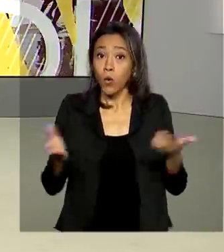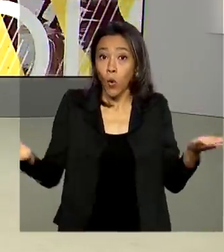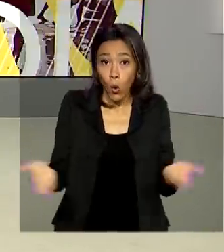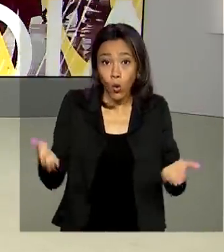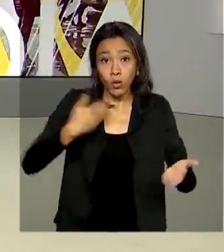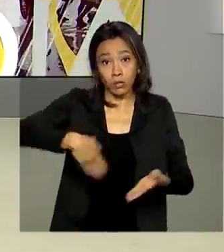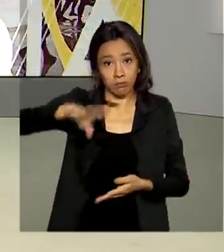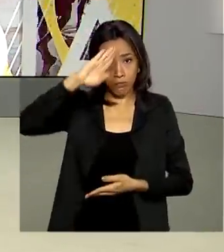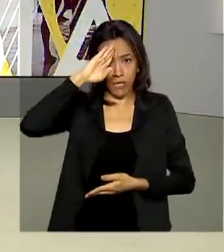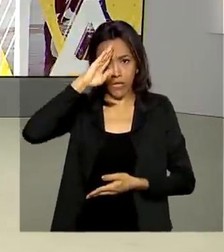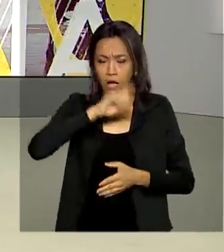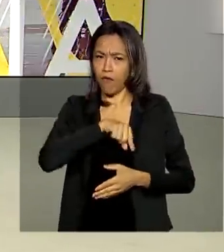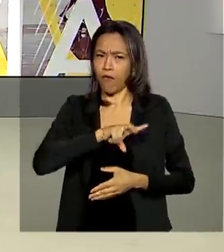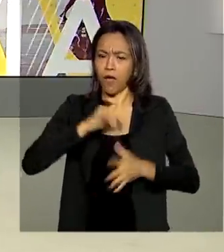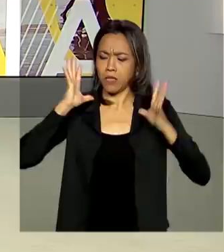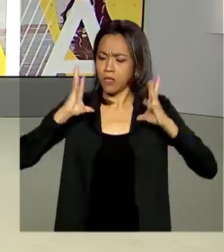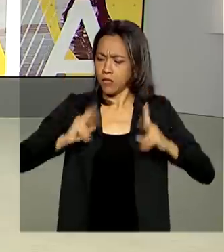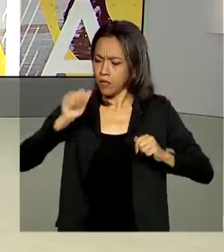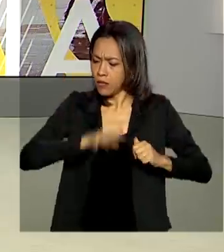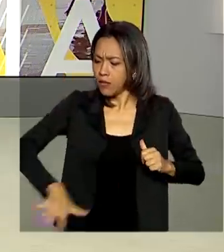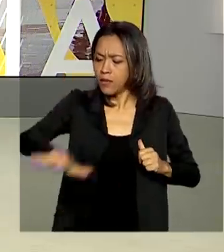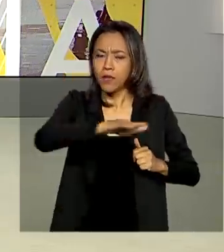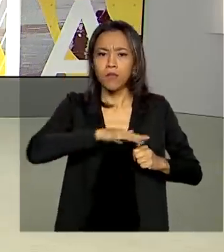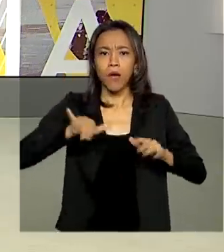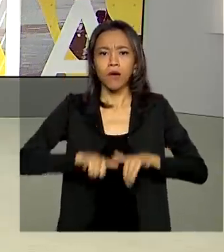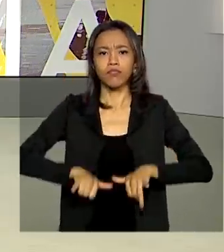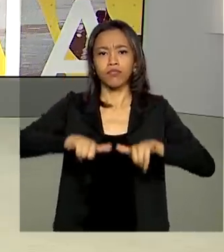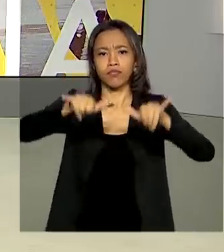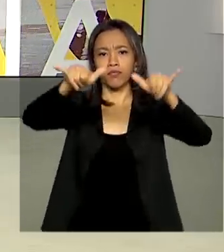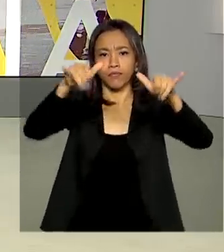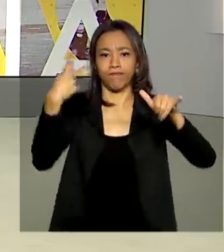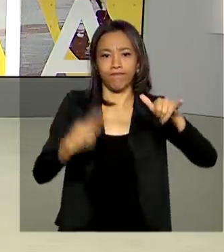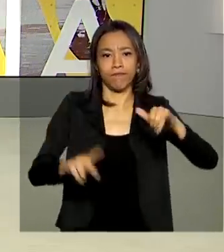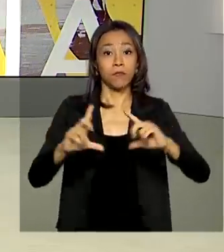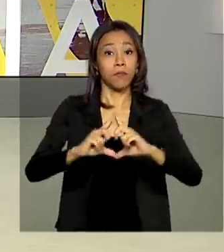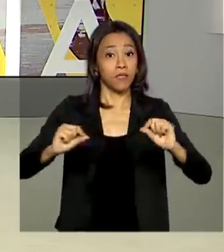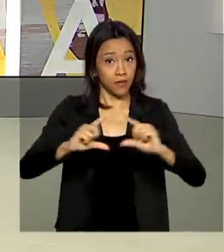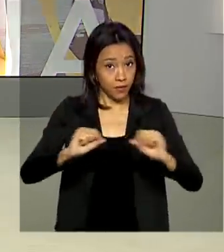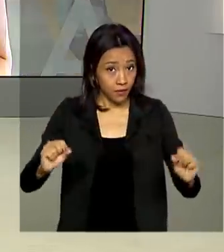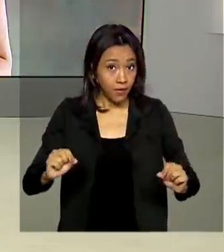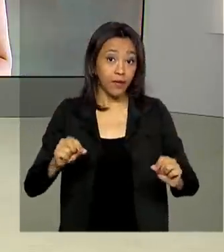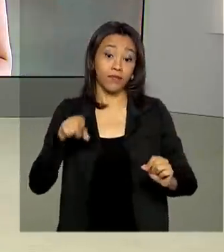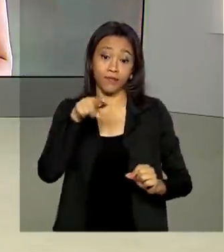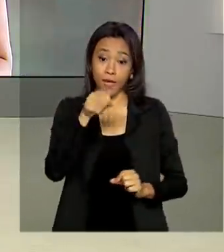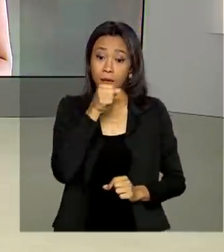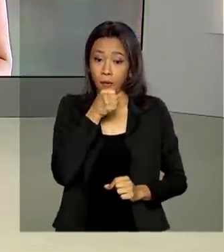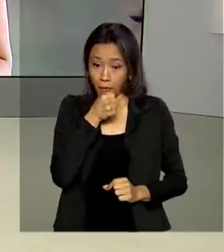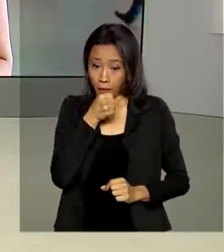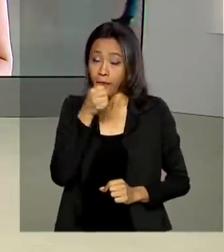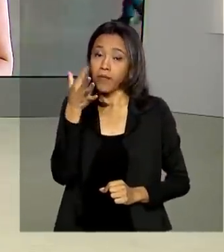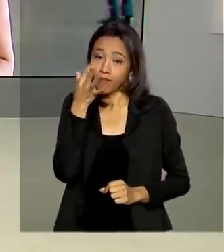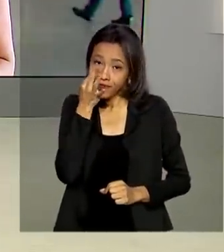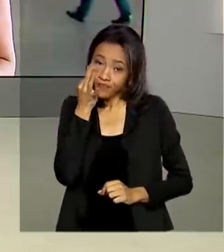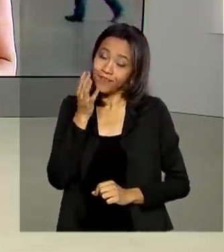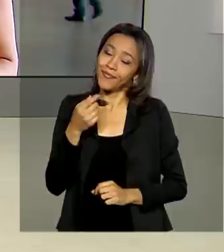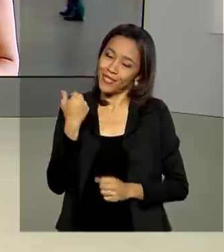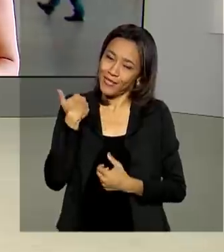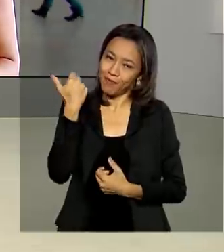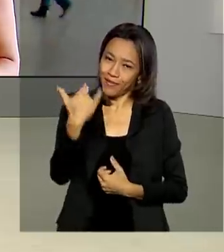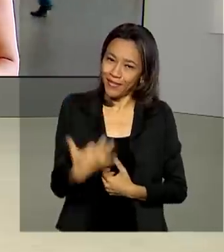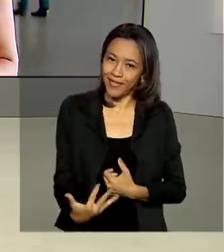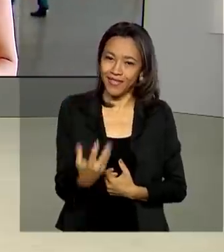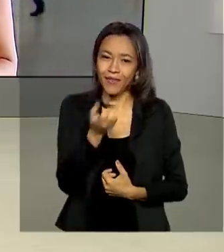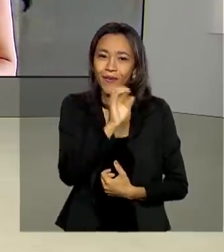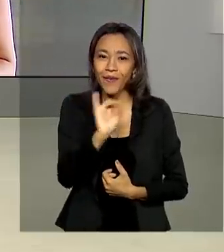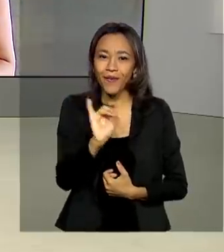os militares vão fazer a desinfecção do Aeroporto Internacional de Brasília. A repórter Luciana Colares de Holanda está lá e conta agora pra gente. Oi Lu, bom